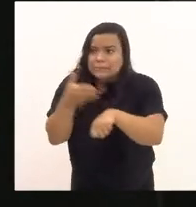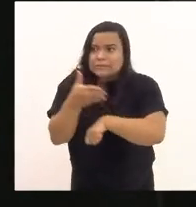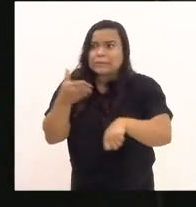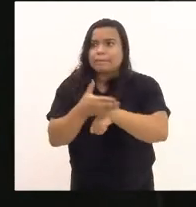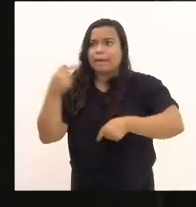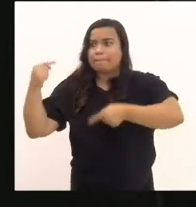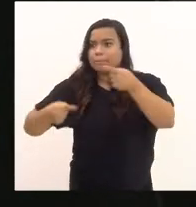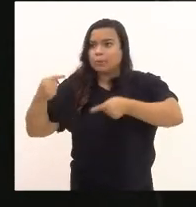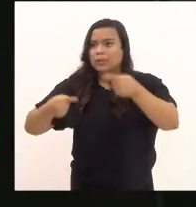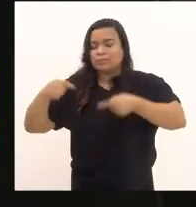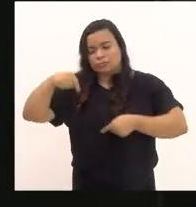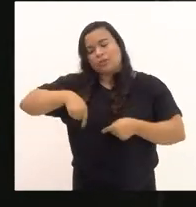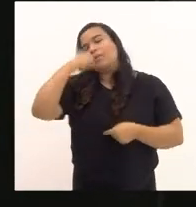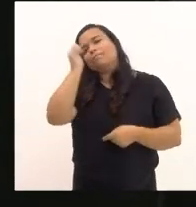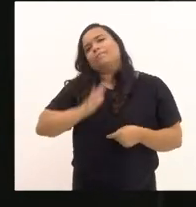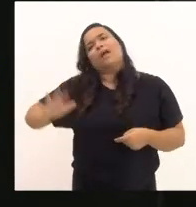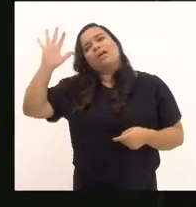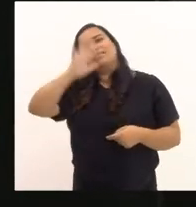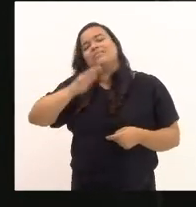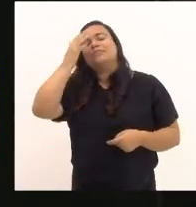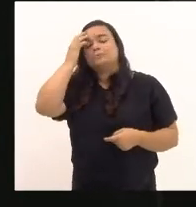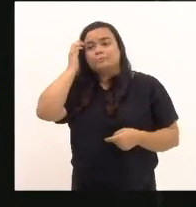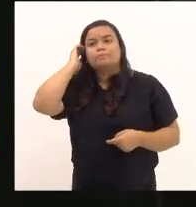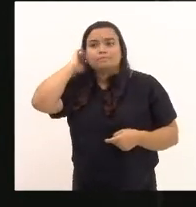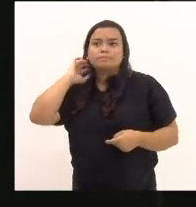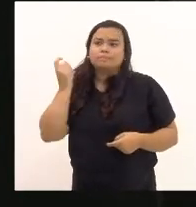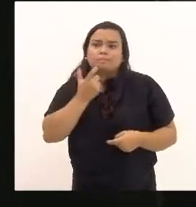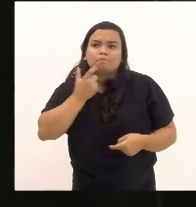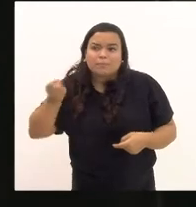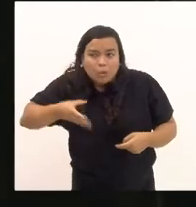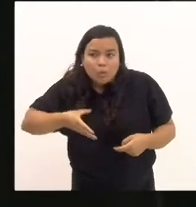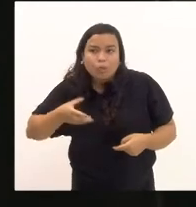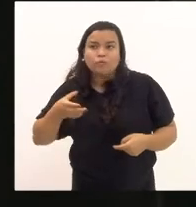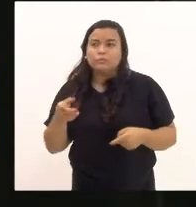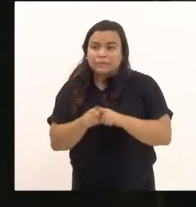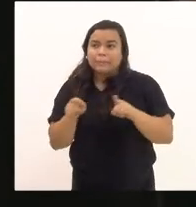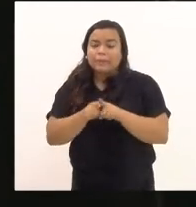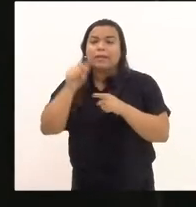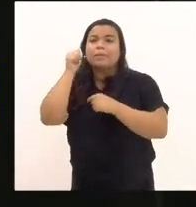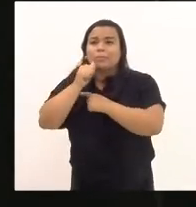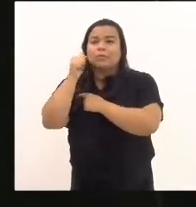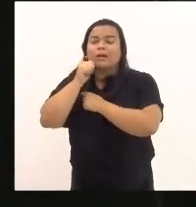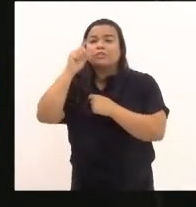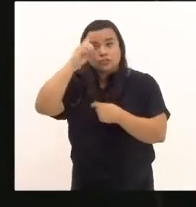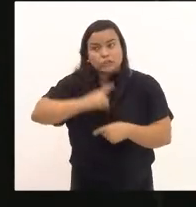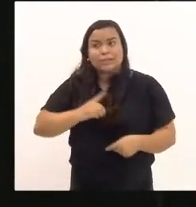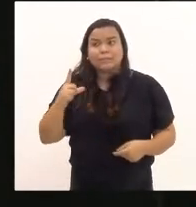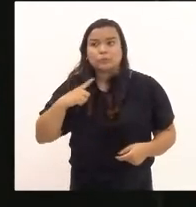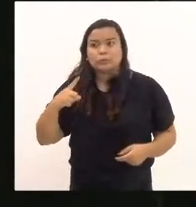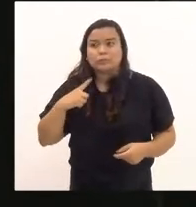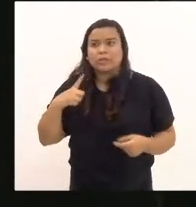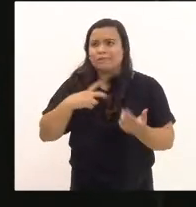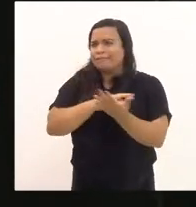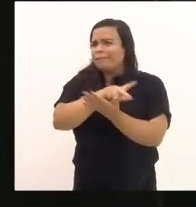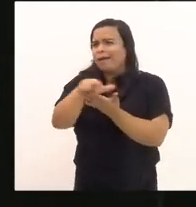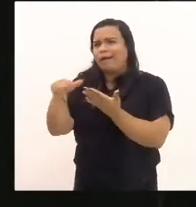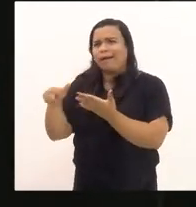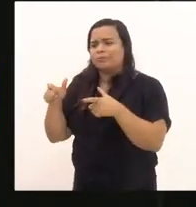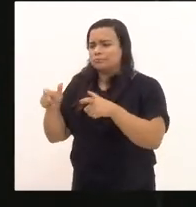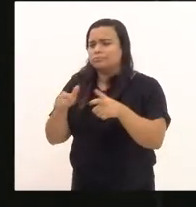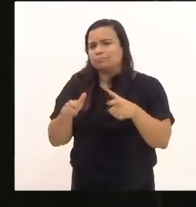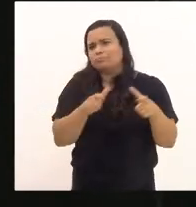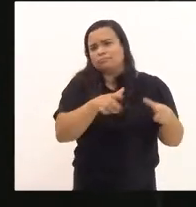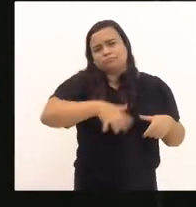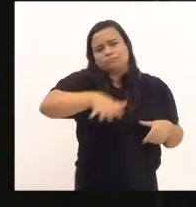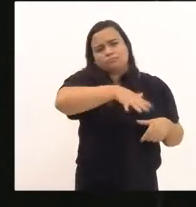política no nosso país. É muito recente o direito da mulher em várias áreas. E essa